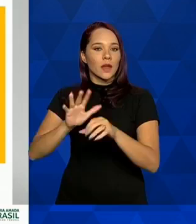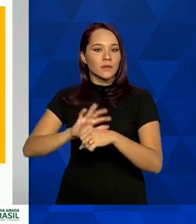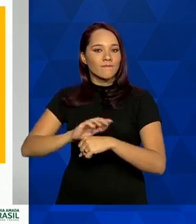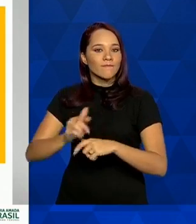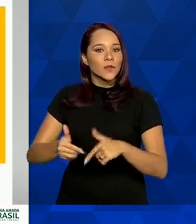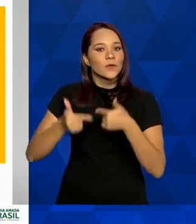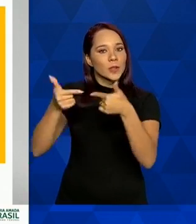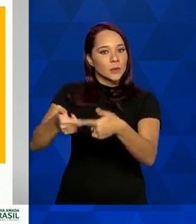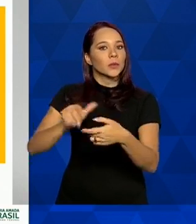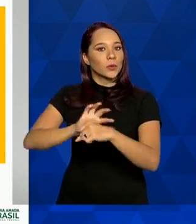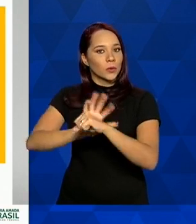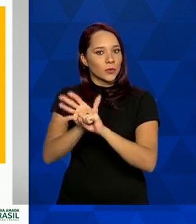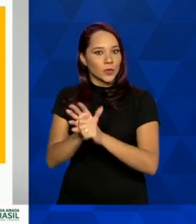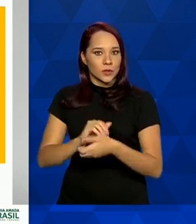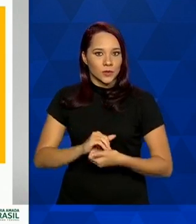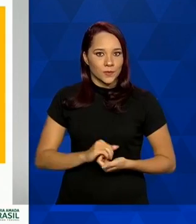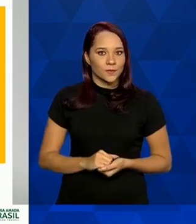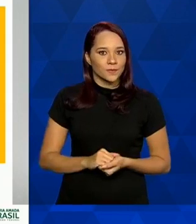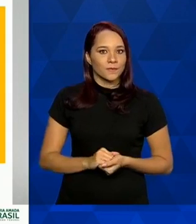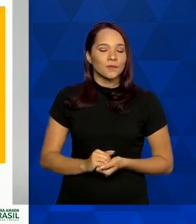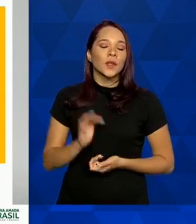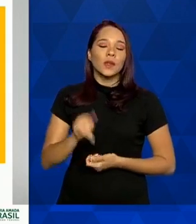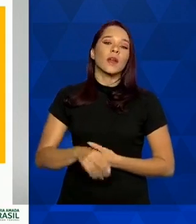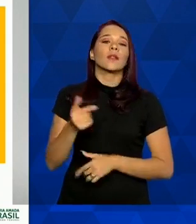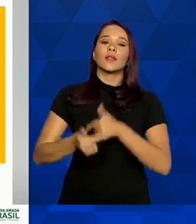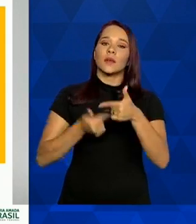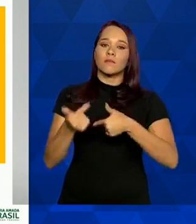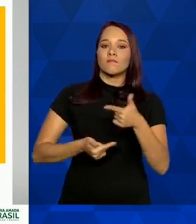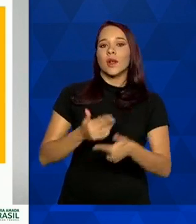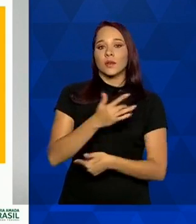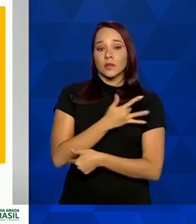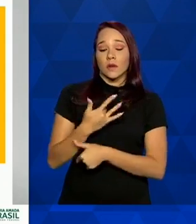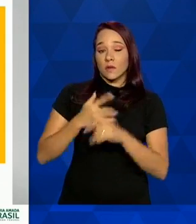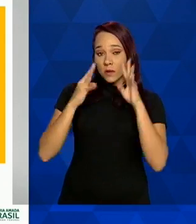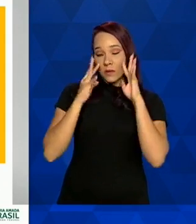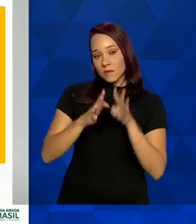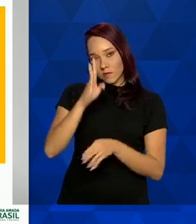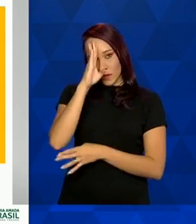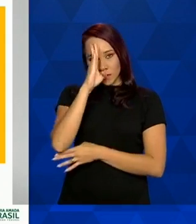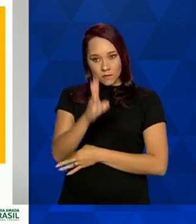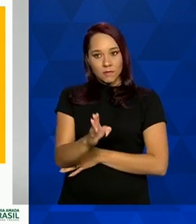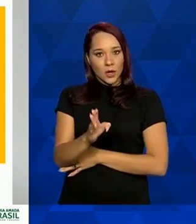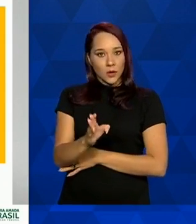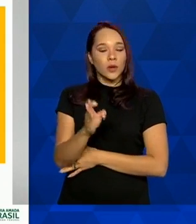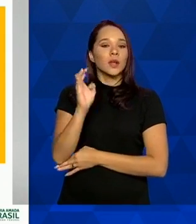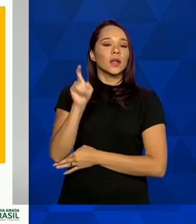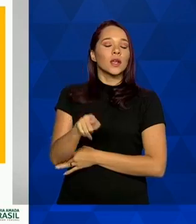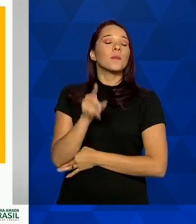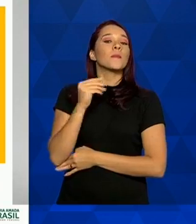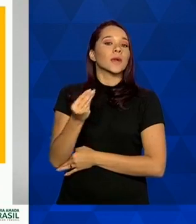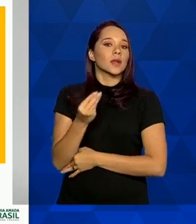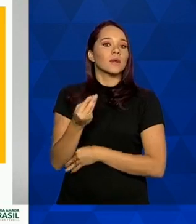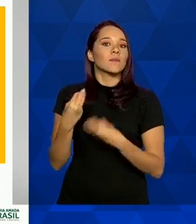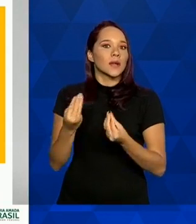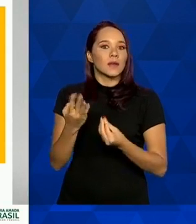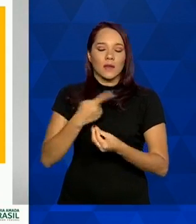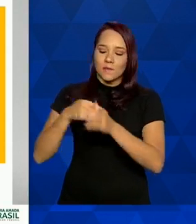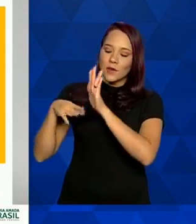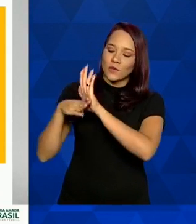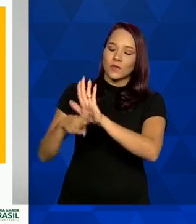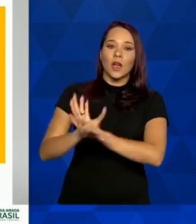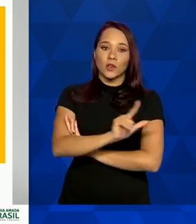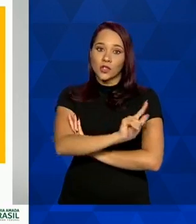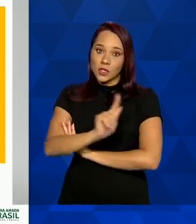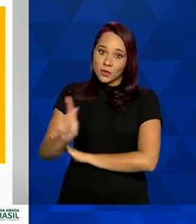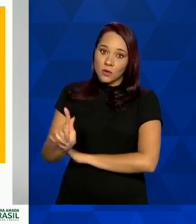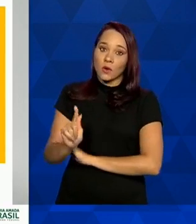-19. São serviços de saúde da atenção primária para ajudar o gestor local